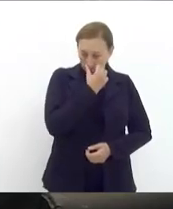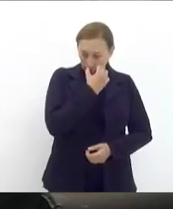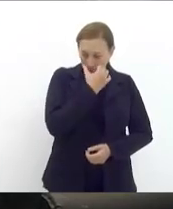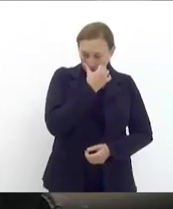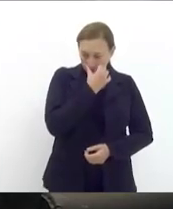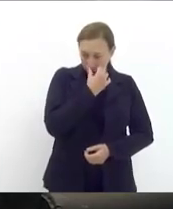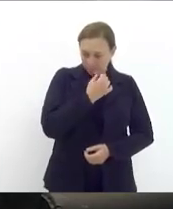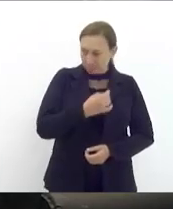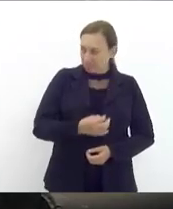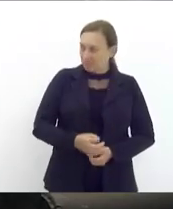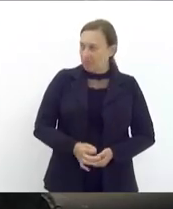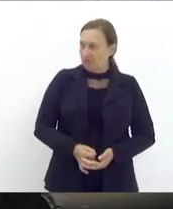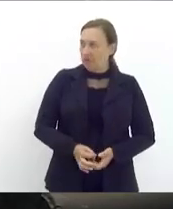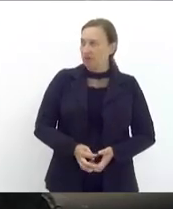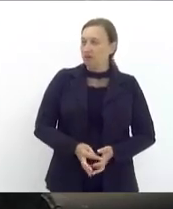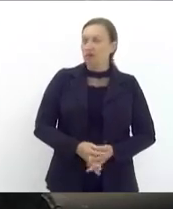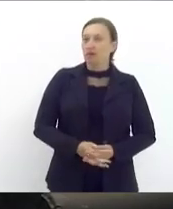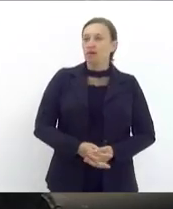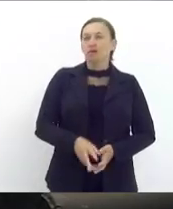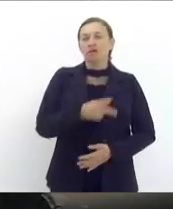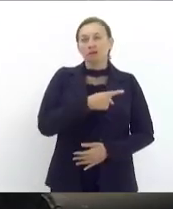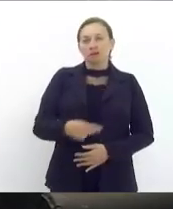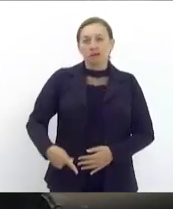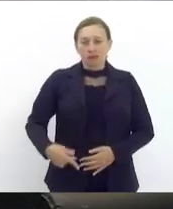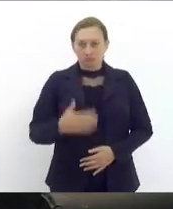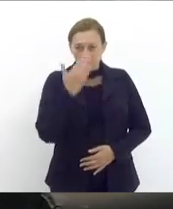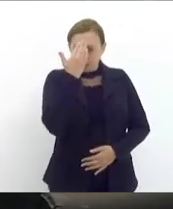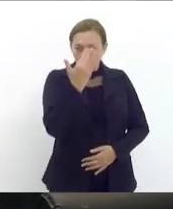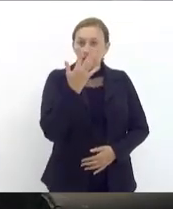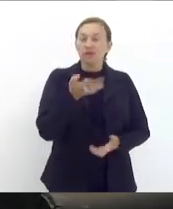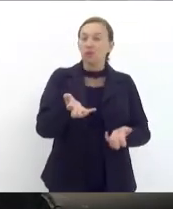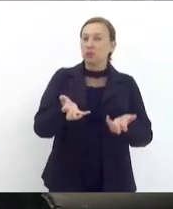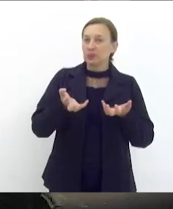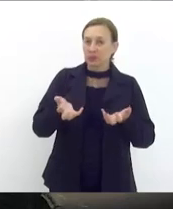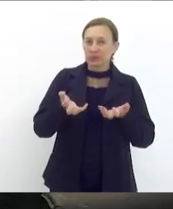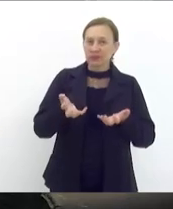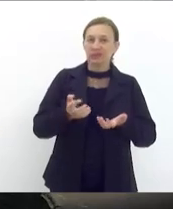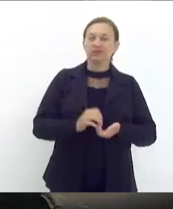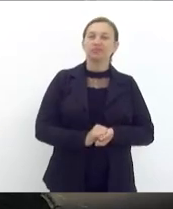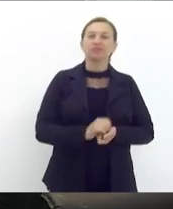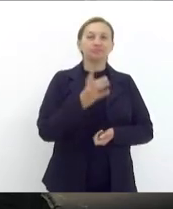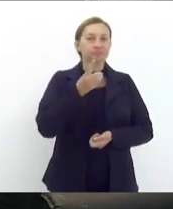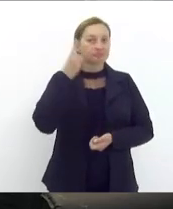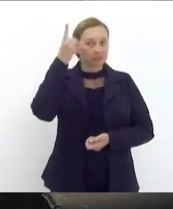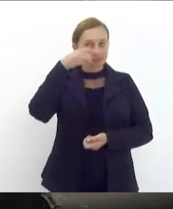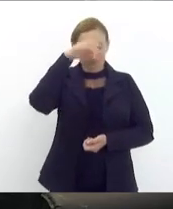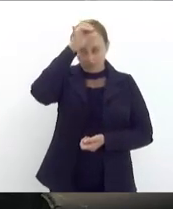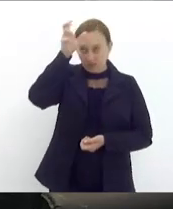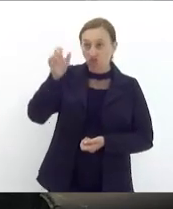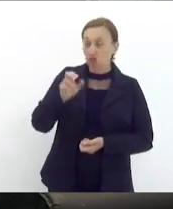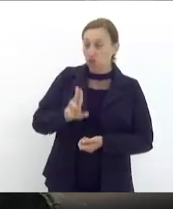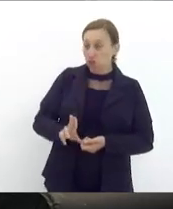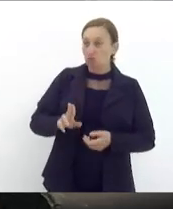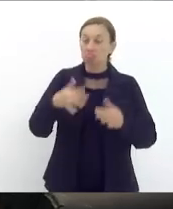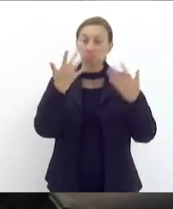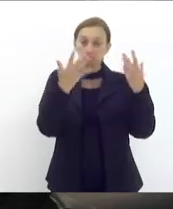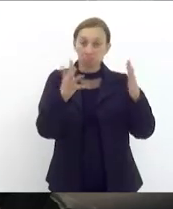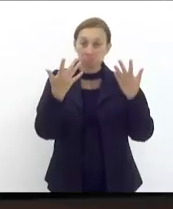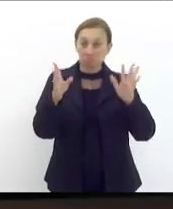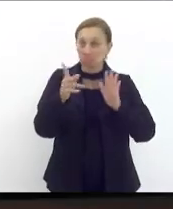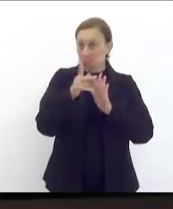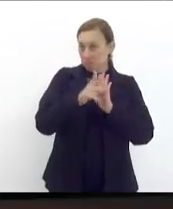Está ligou? Presidente, obrigada. Eu queria, deputada Tia Ju parabenizar o projeto.